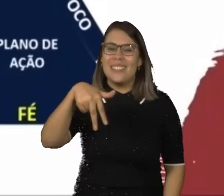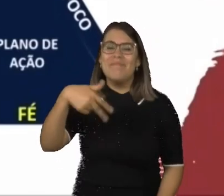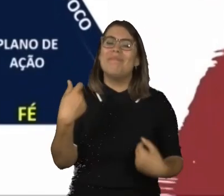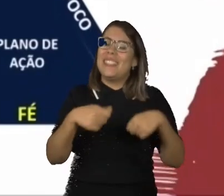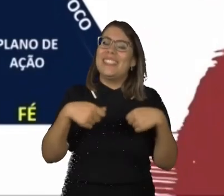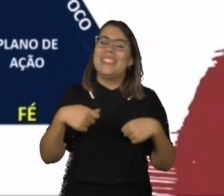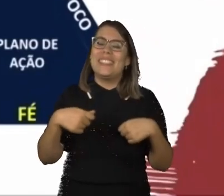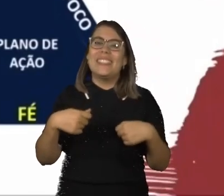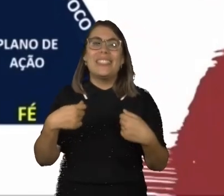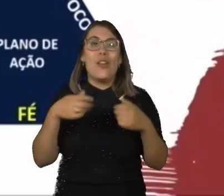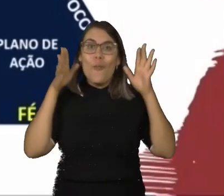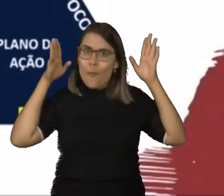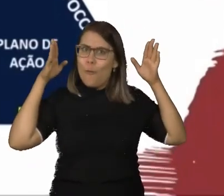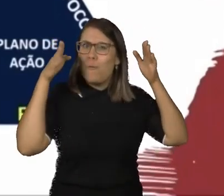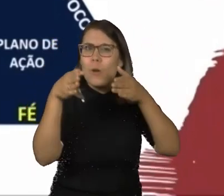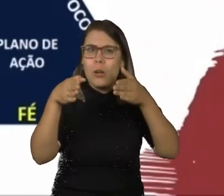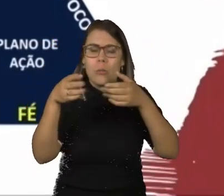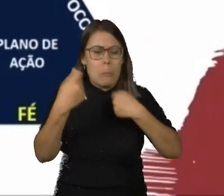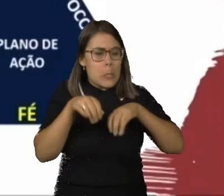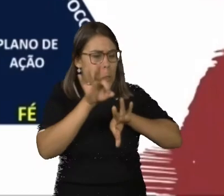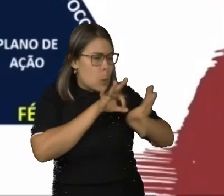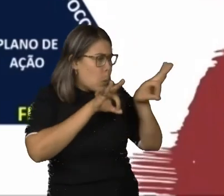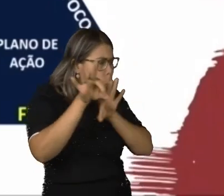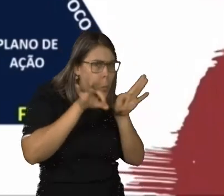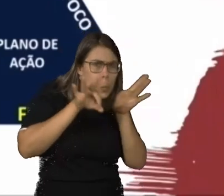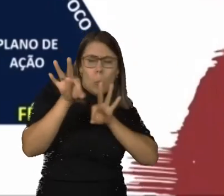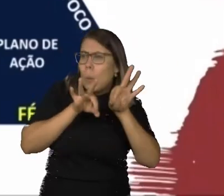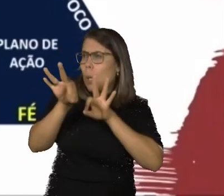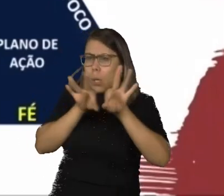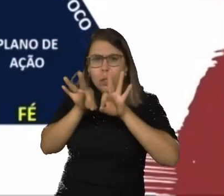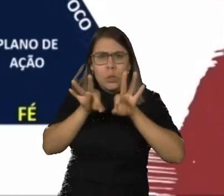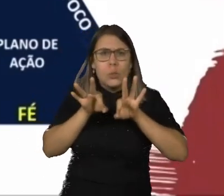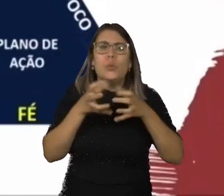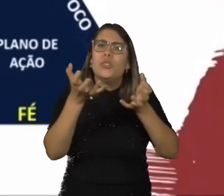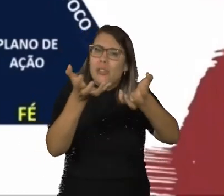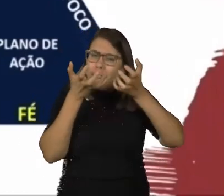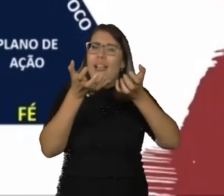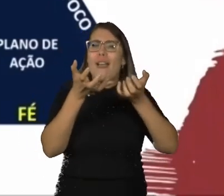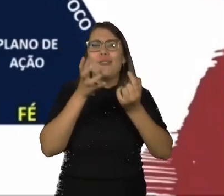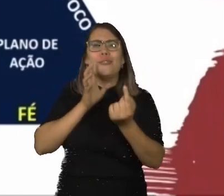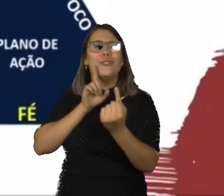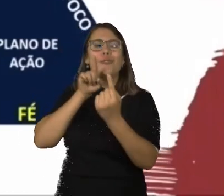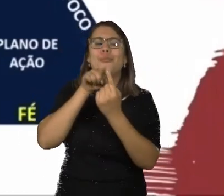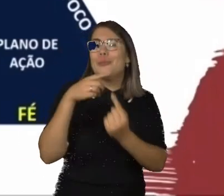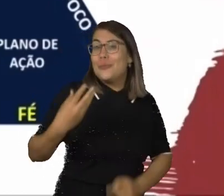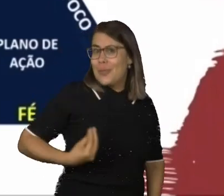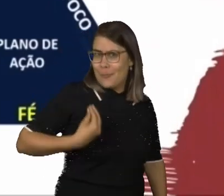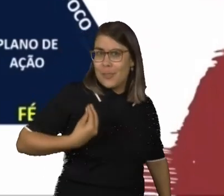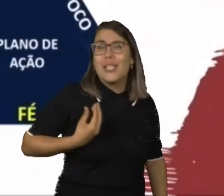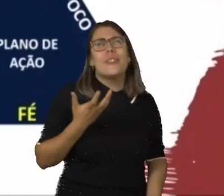Foco, aí entra a Sara, assiste o sistema reticular. O foco é aquilo que realmente eu desejo. Se eu